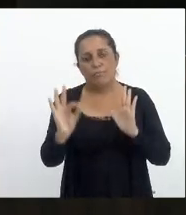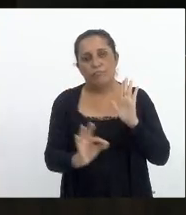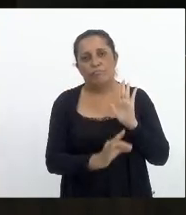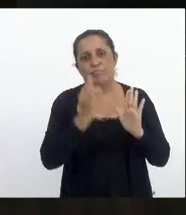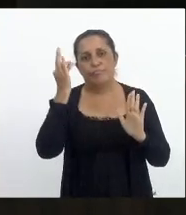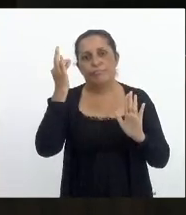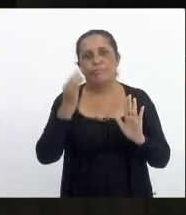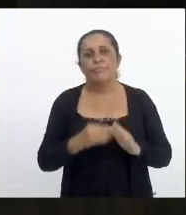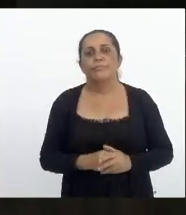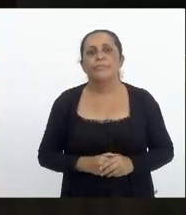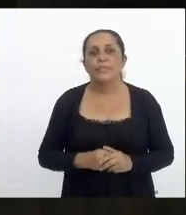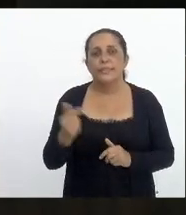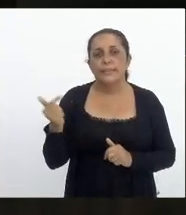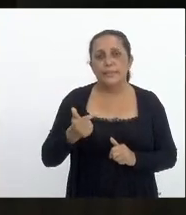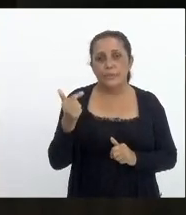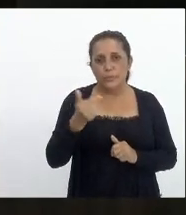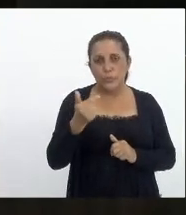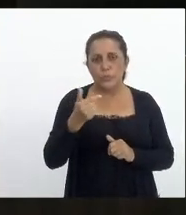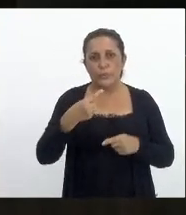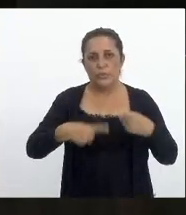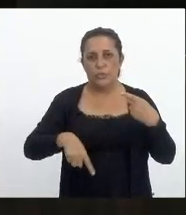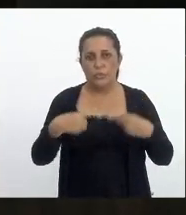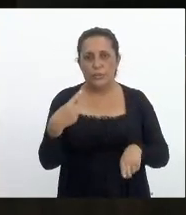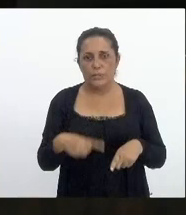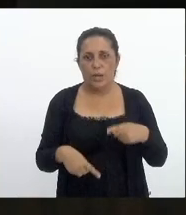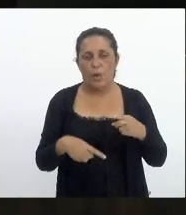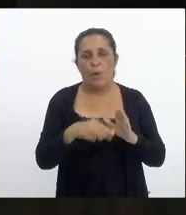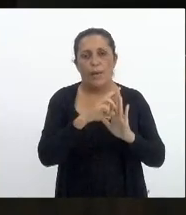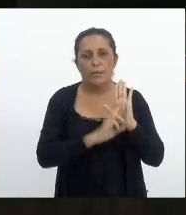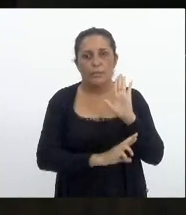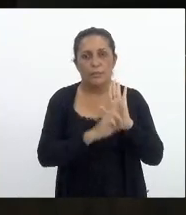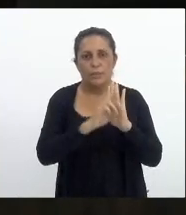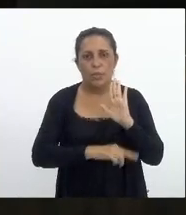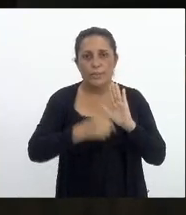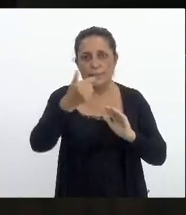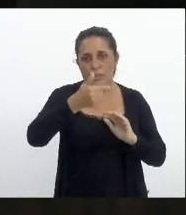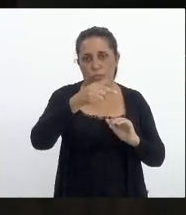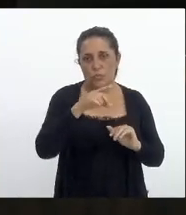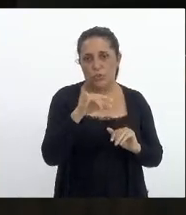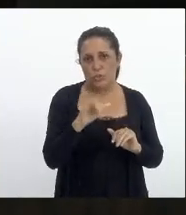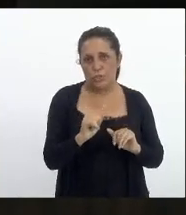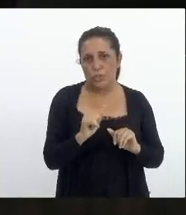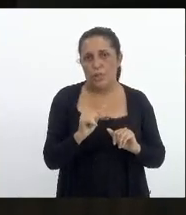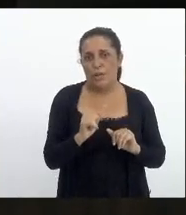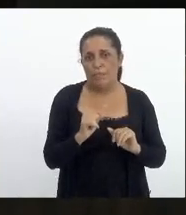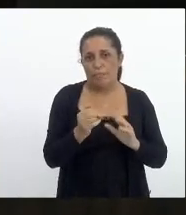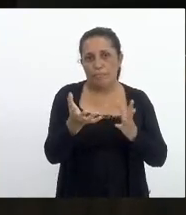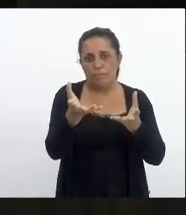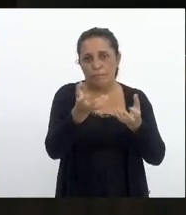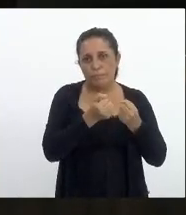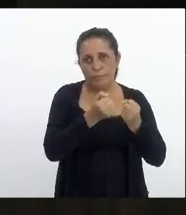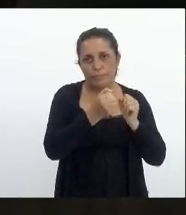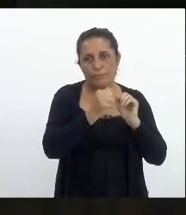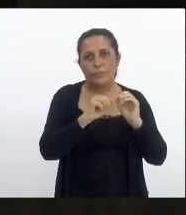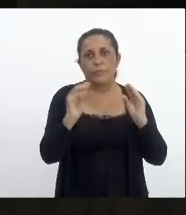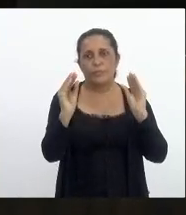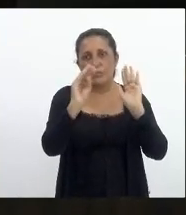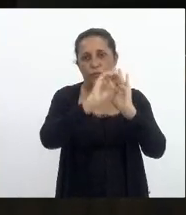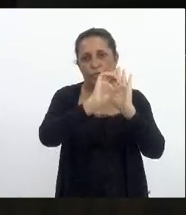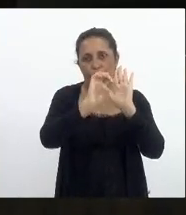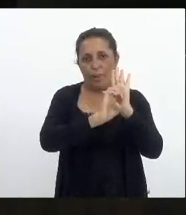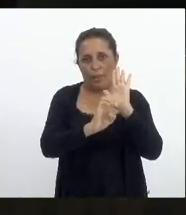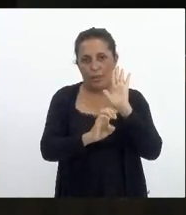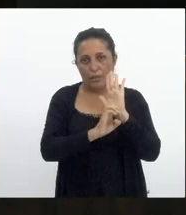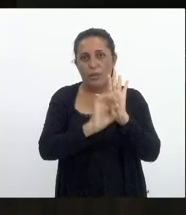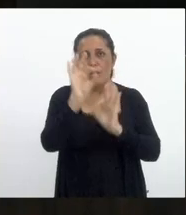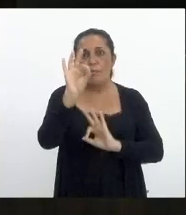em segunda discussão redação do vencido assim emendada segundo dia para recebimento de emendas projeto de resolução